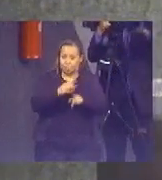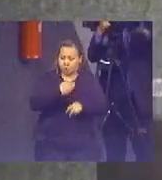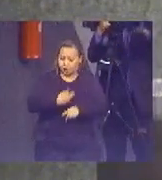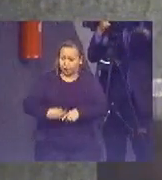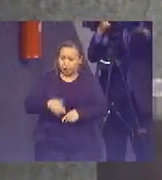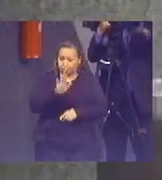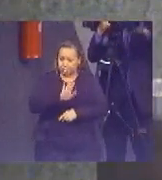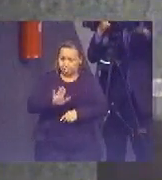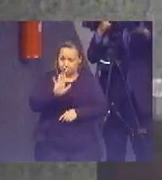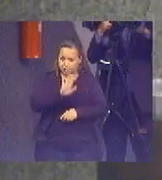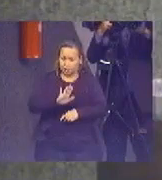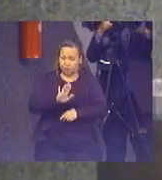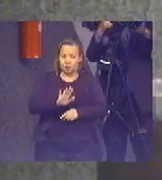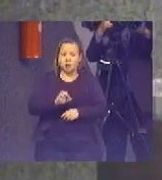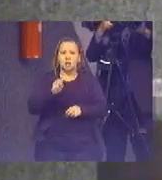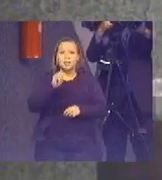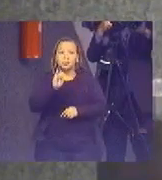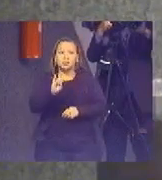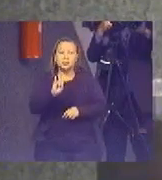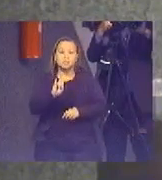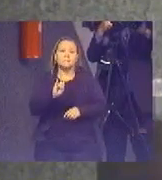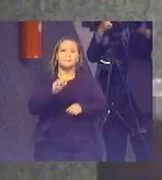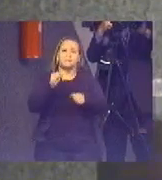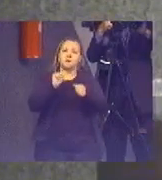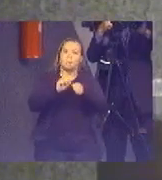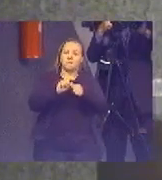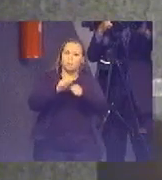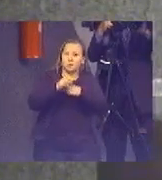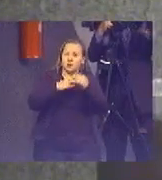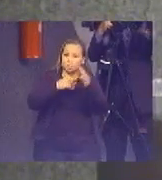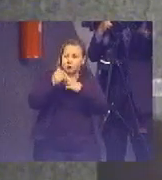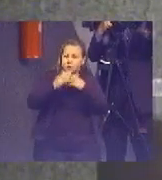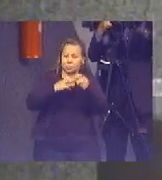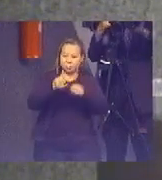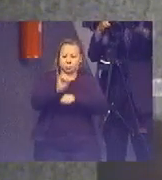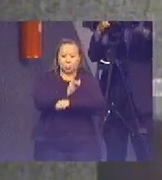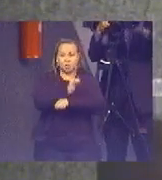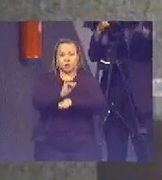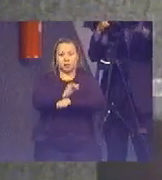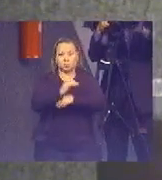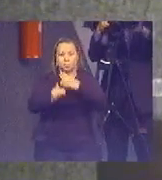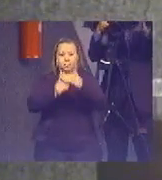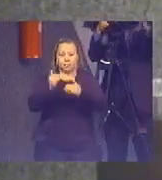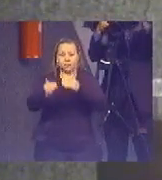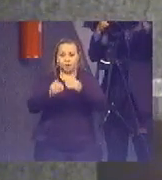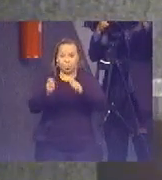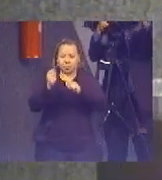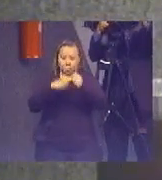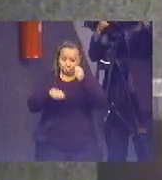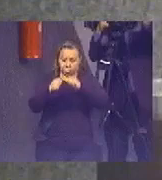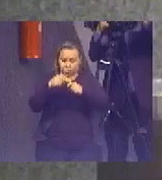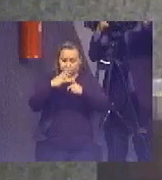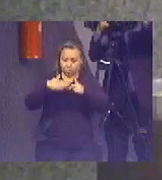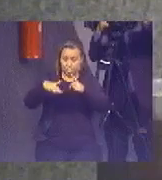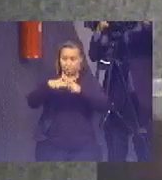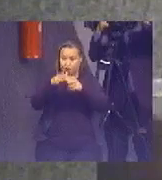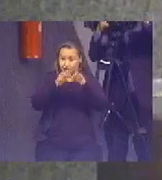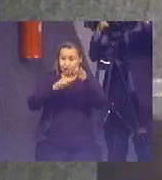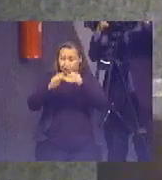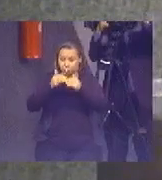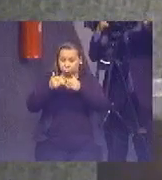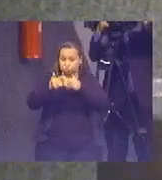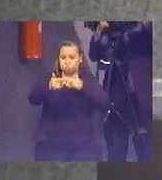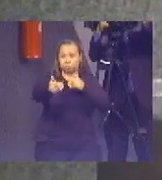nacional. Seria a formulação da estratégia nacional de desenvolvimento econômico e social, ou seja, um planejamento de longo prazo.